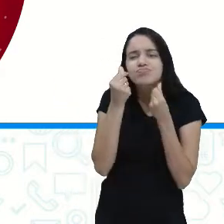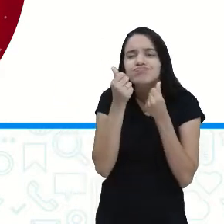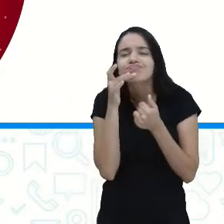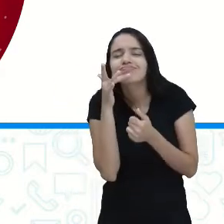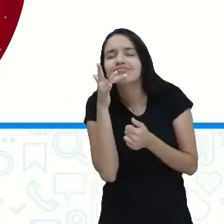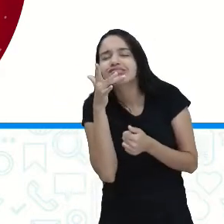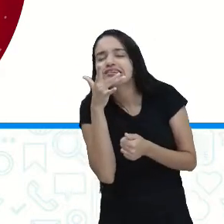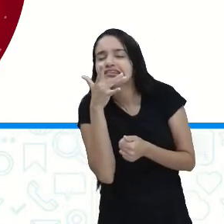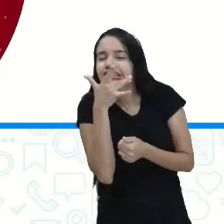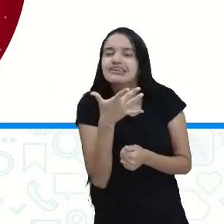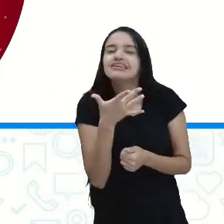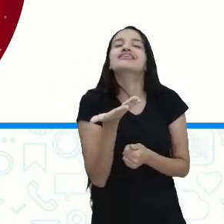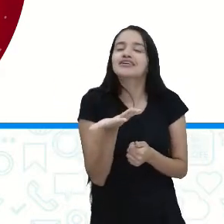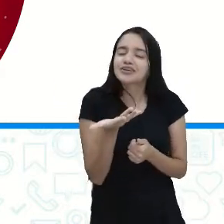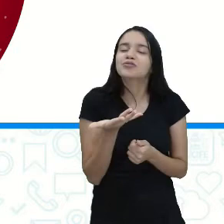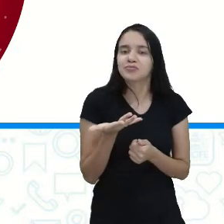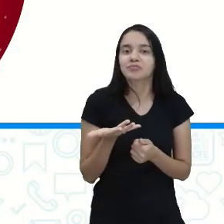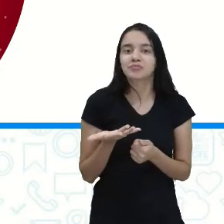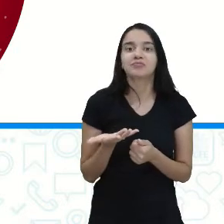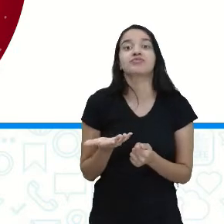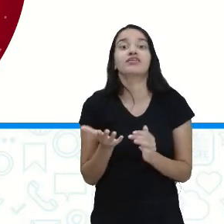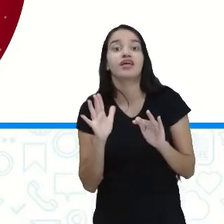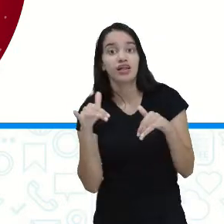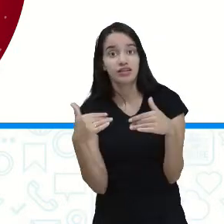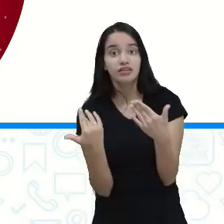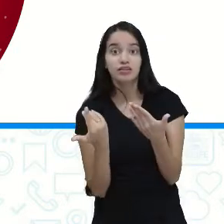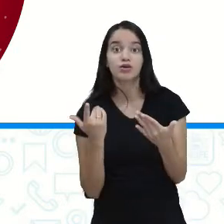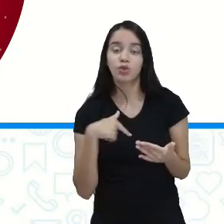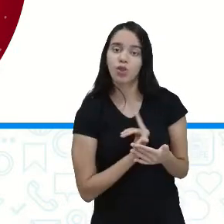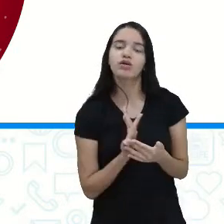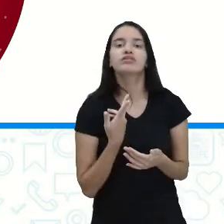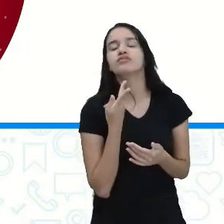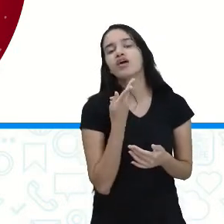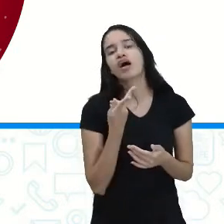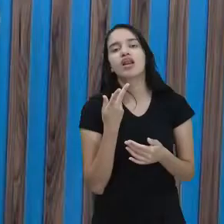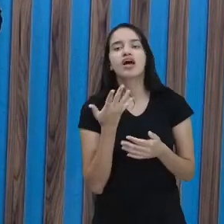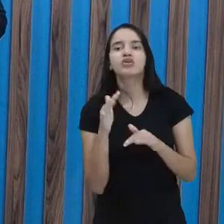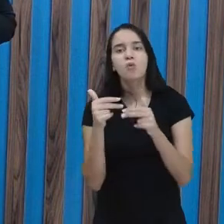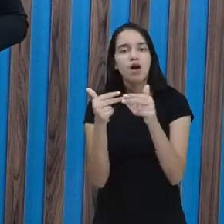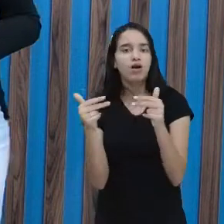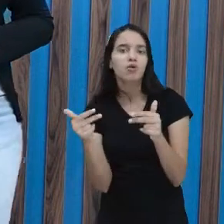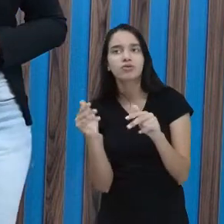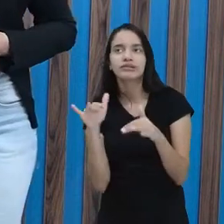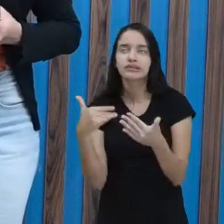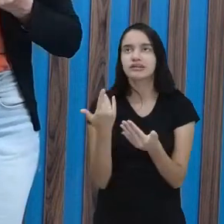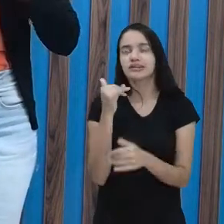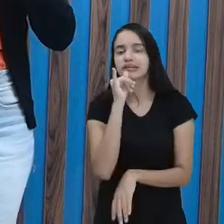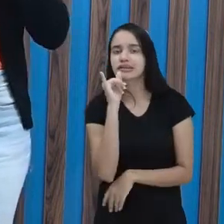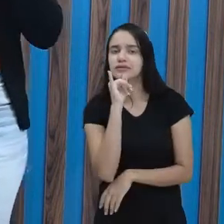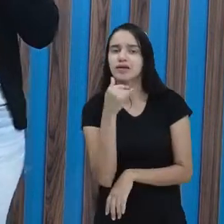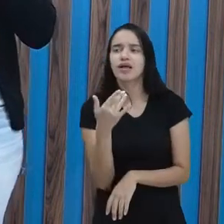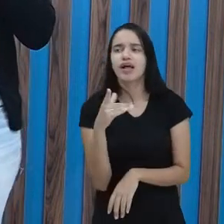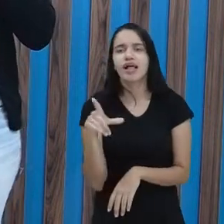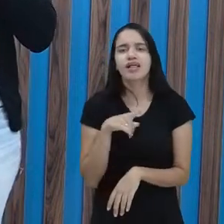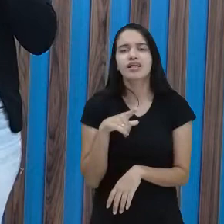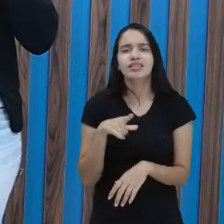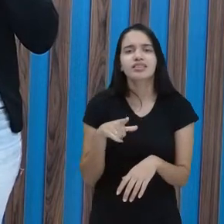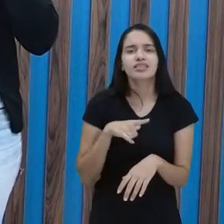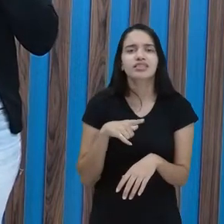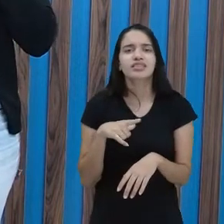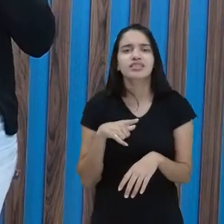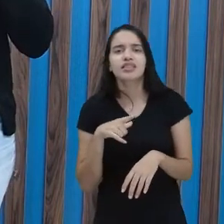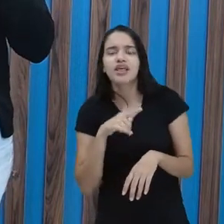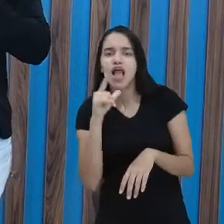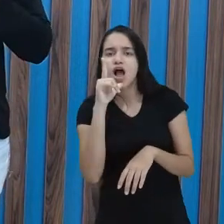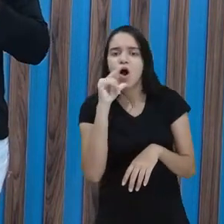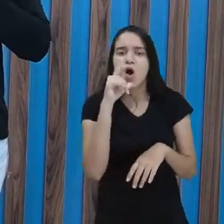Também. Bastante suculenta, gente. A gente fala que alguma coisa é suculenta quando ela tem muito líquido, quando